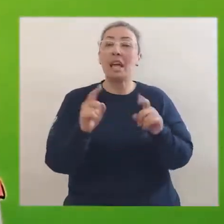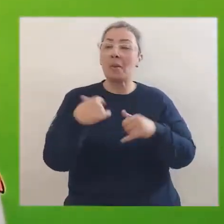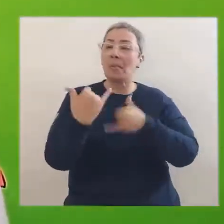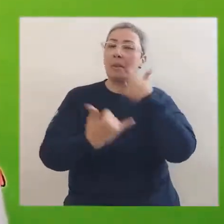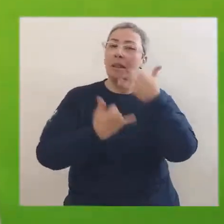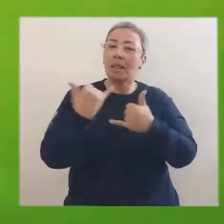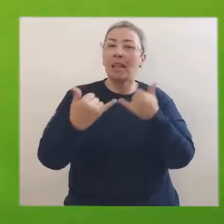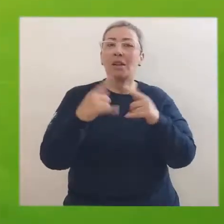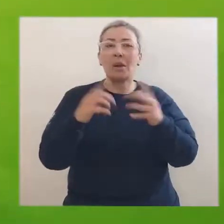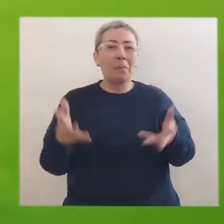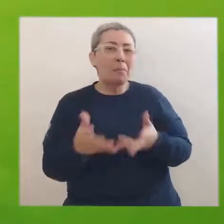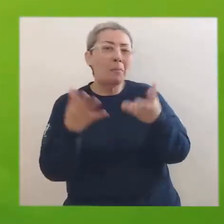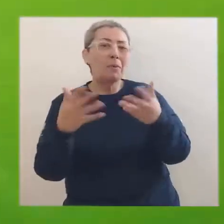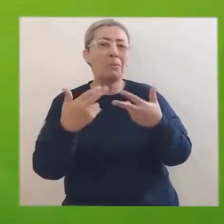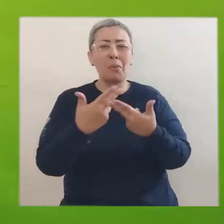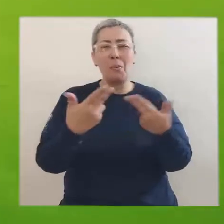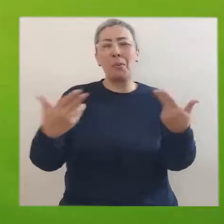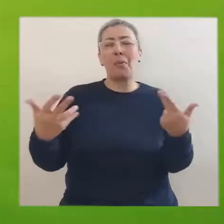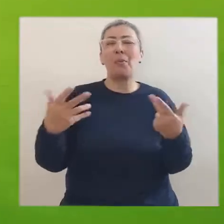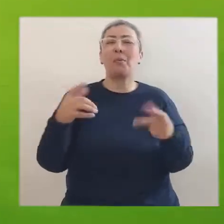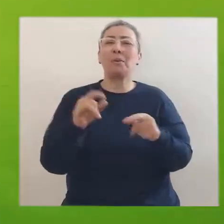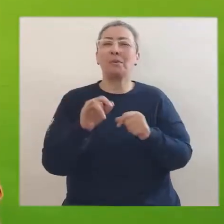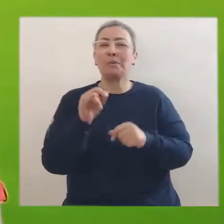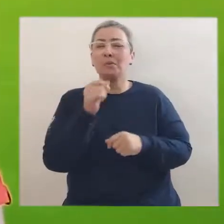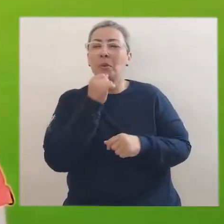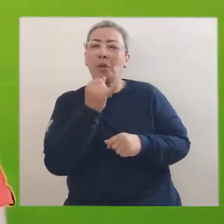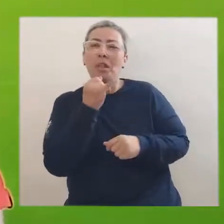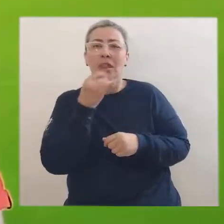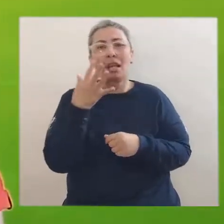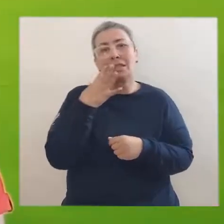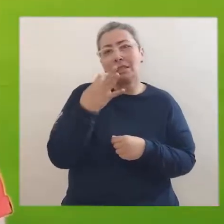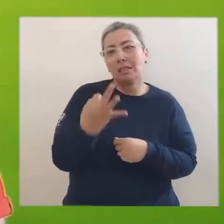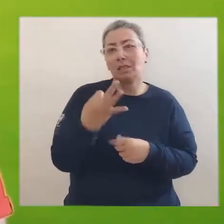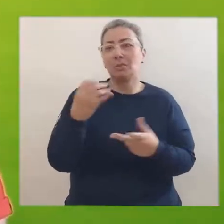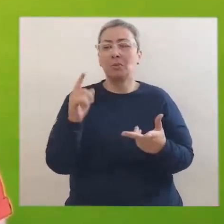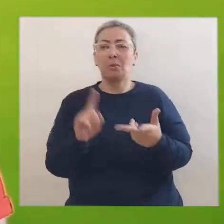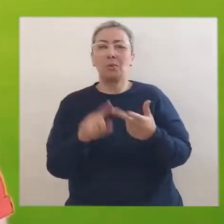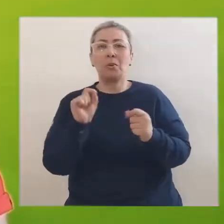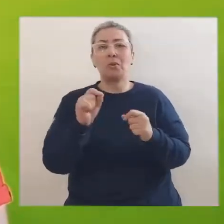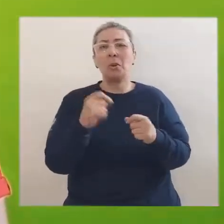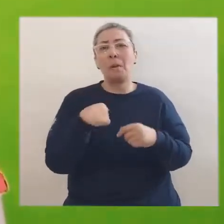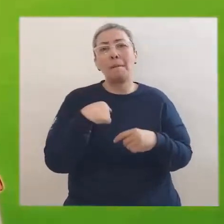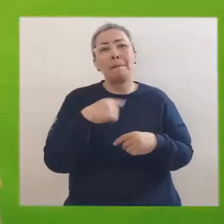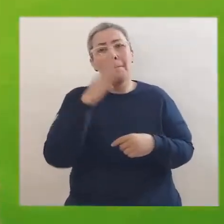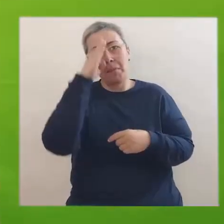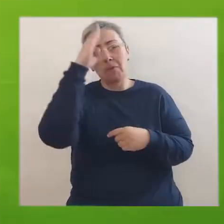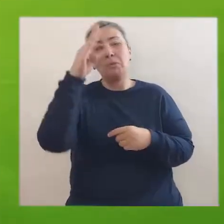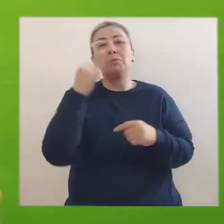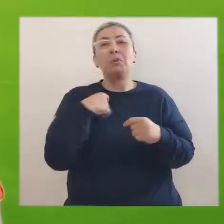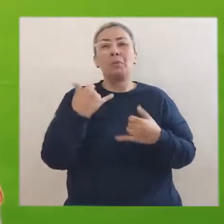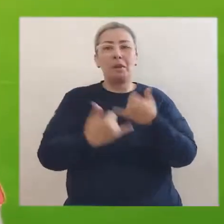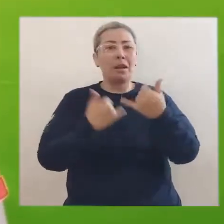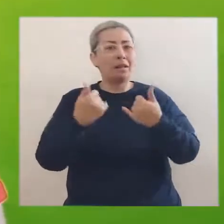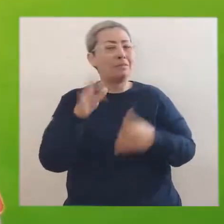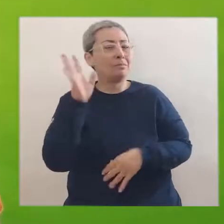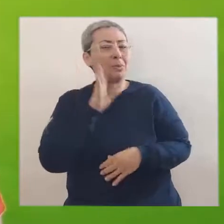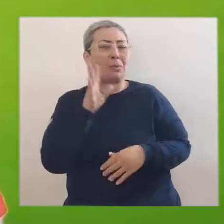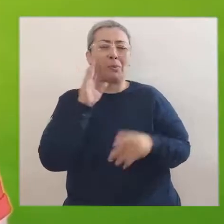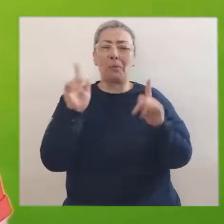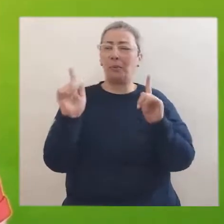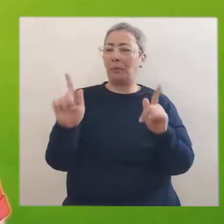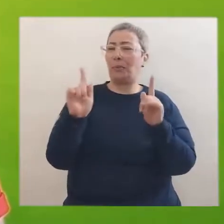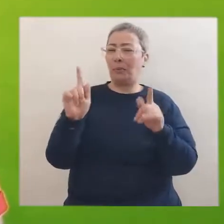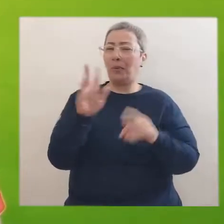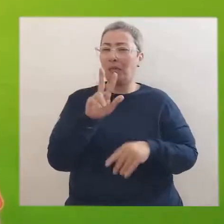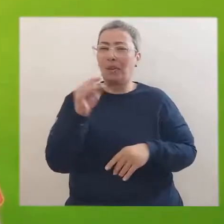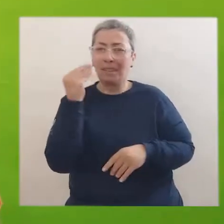cair. É uma brincadeira que estimula muitas coisas. É a tensão e principalmente é uma brincadeira muito